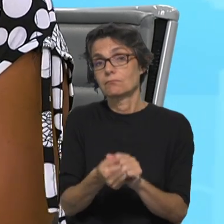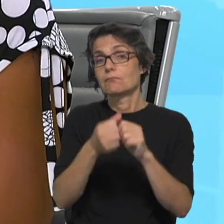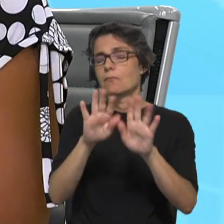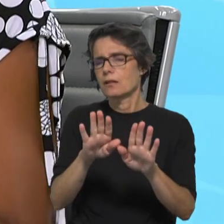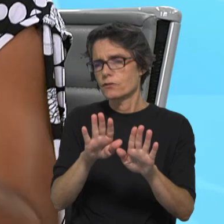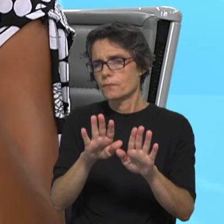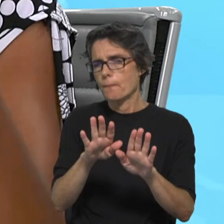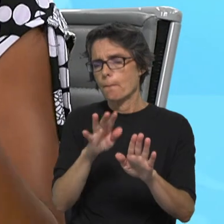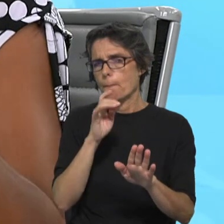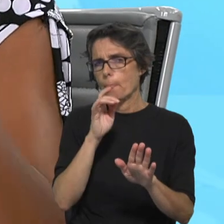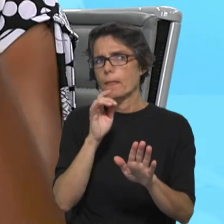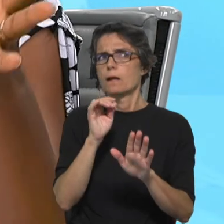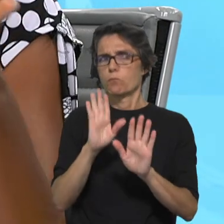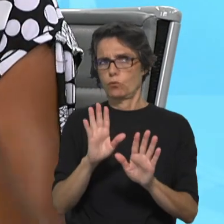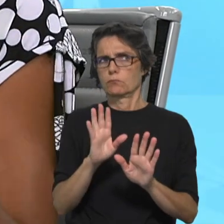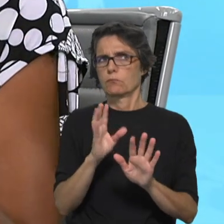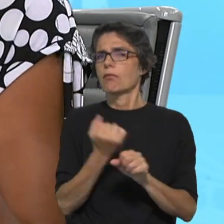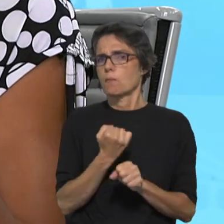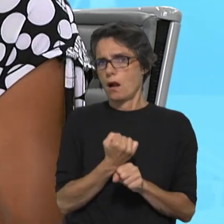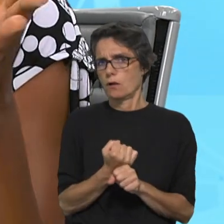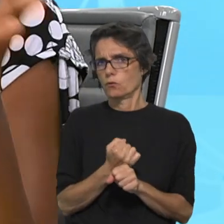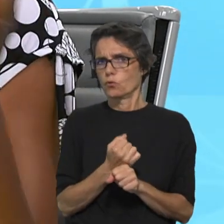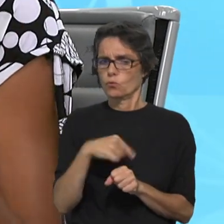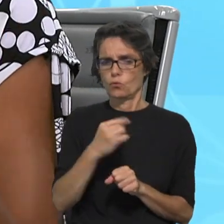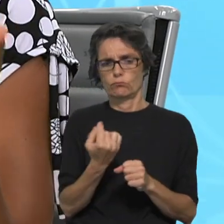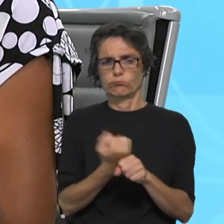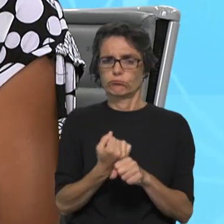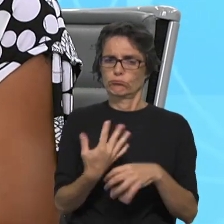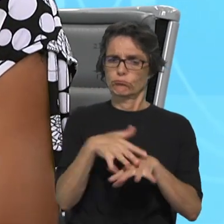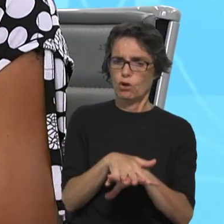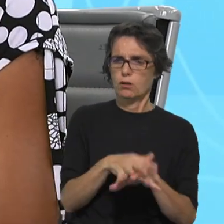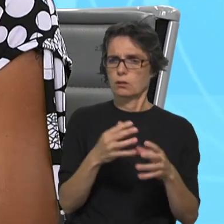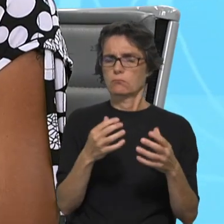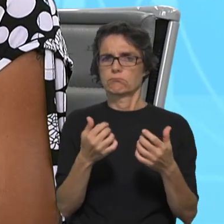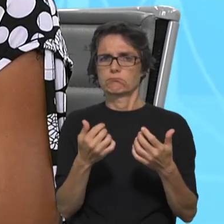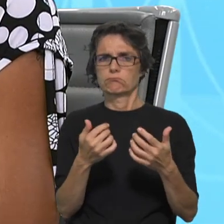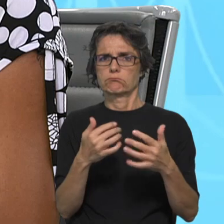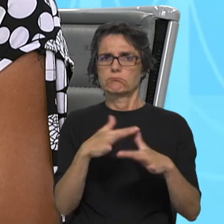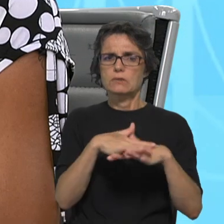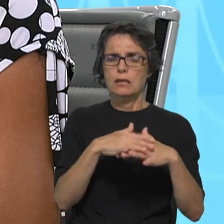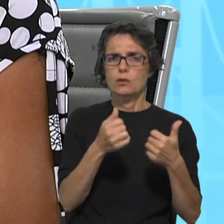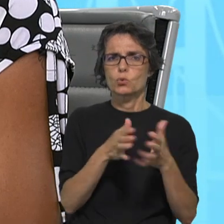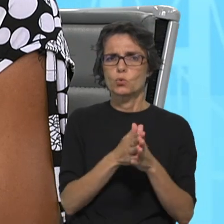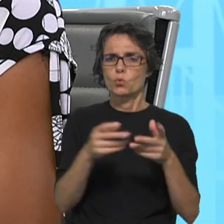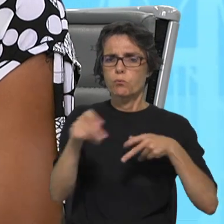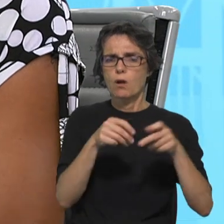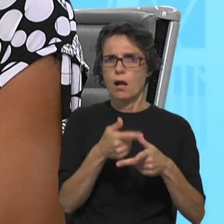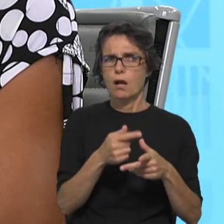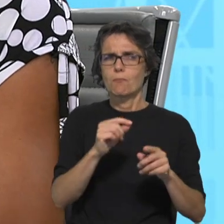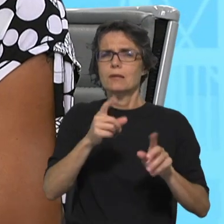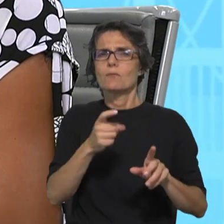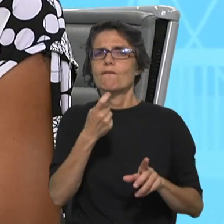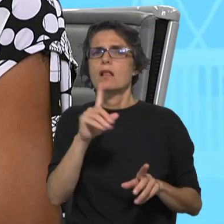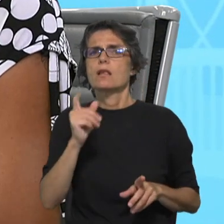levam-nos a pensar, ok, a nível do trabalho estamos a trabalhar em rede, há grande mobilidade e depois falta-nos pensar